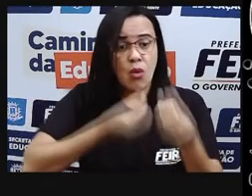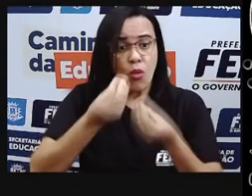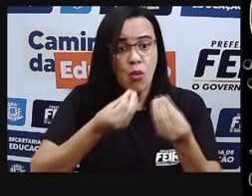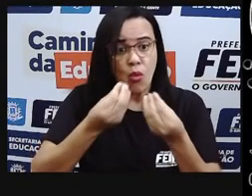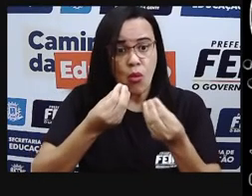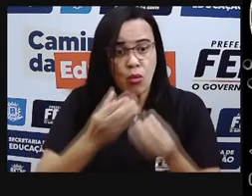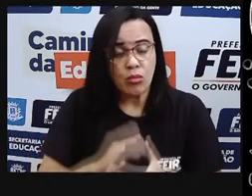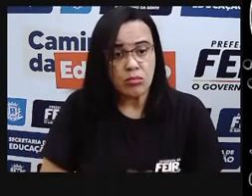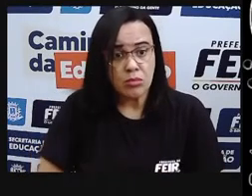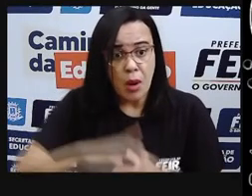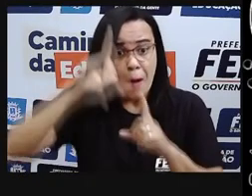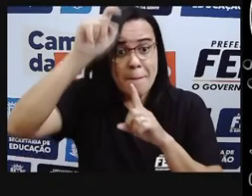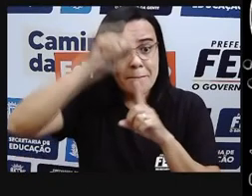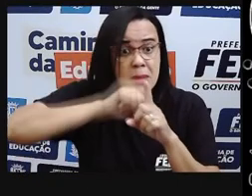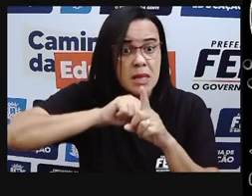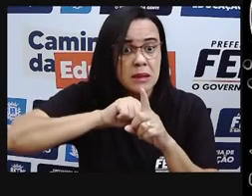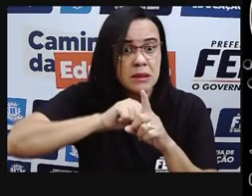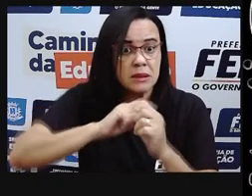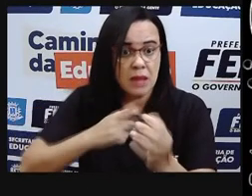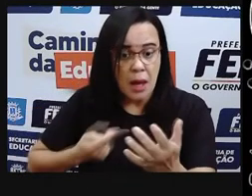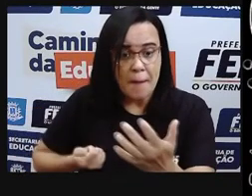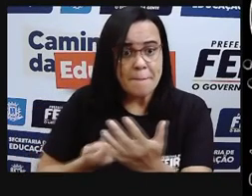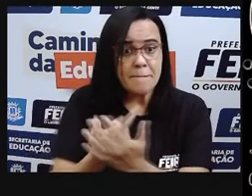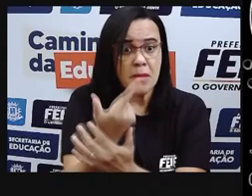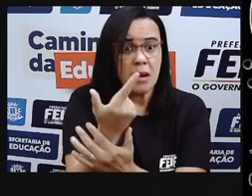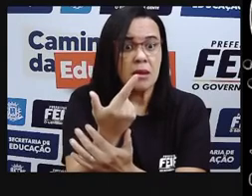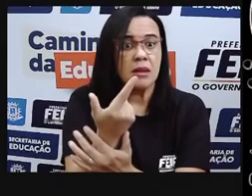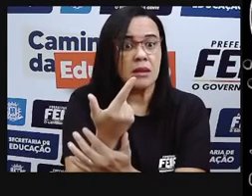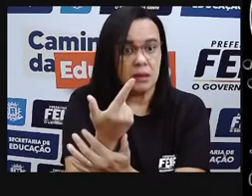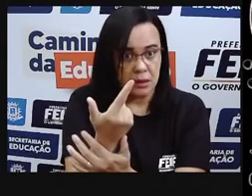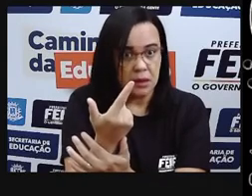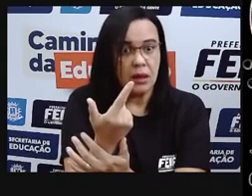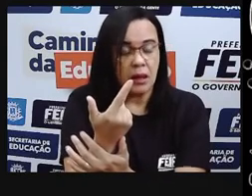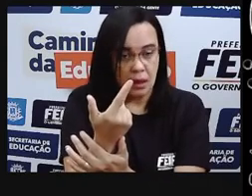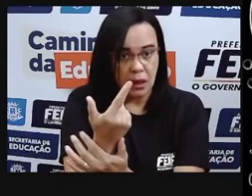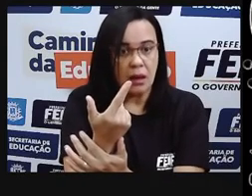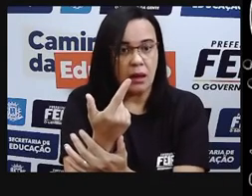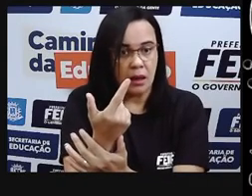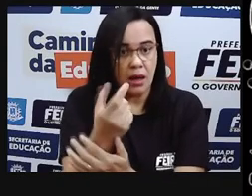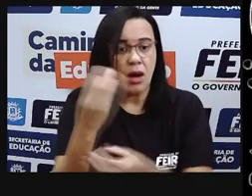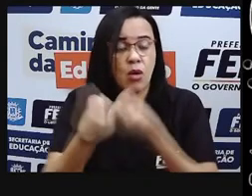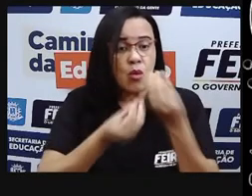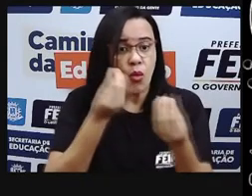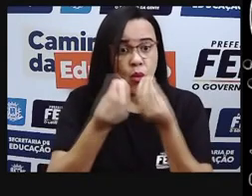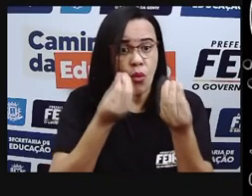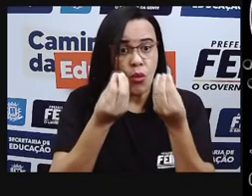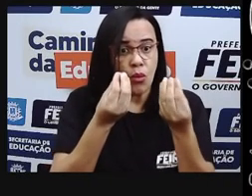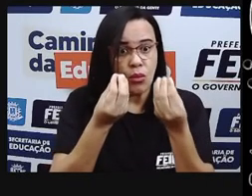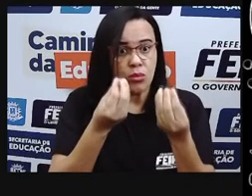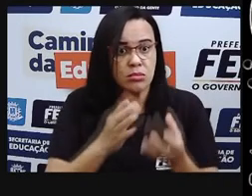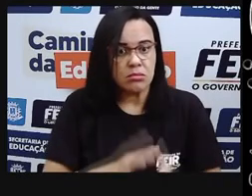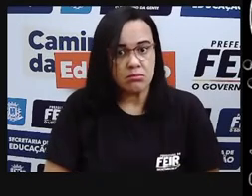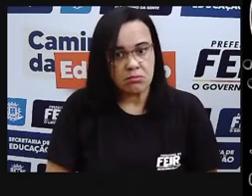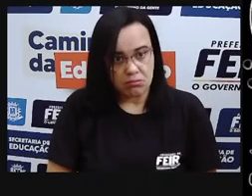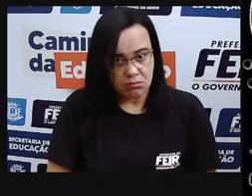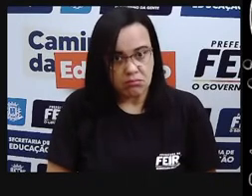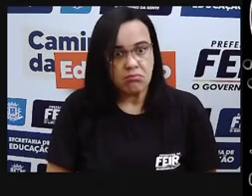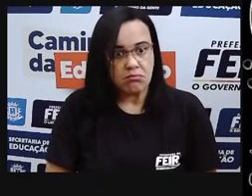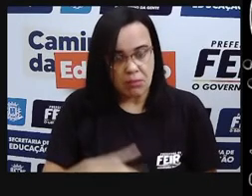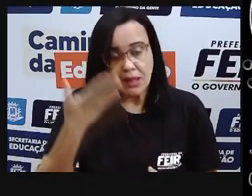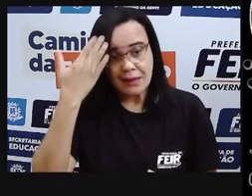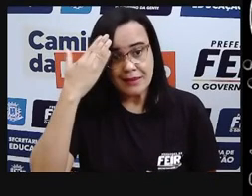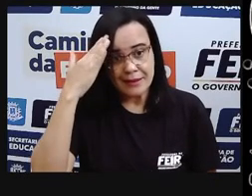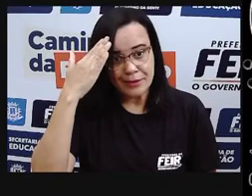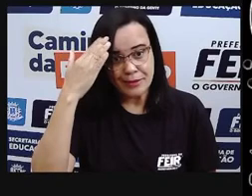mês, aí a gente vai achar o valor da nossa conta, né, de energia. Tranquilo até aqui?